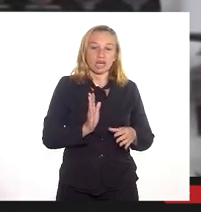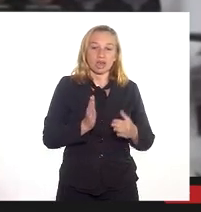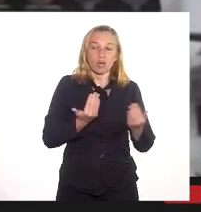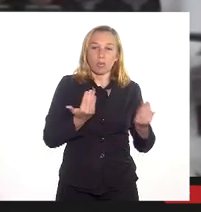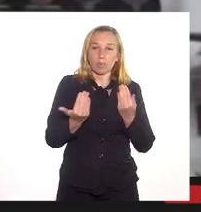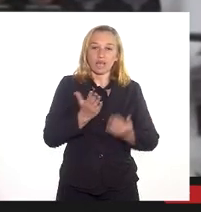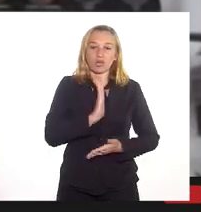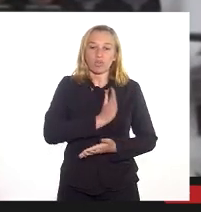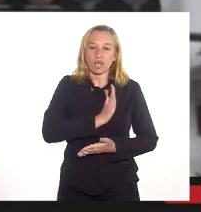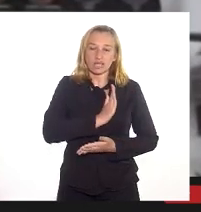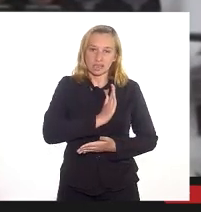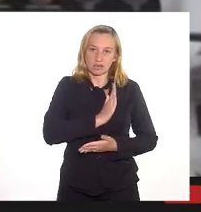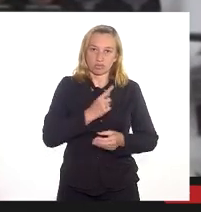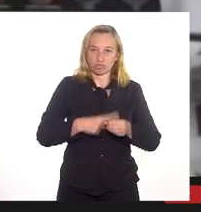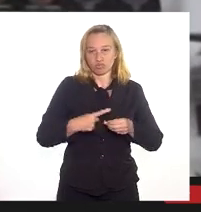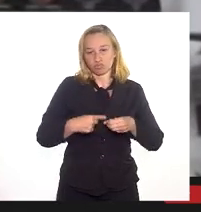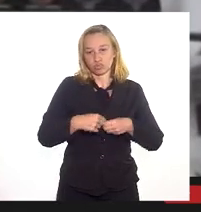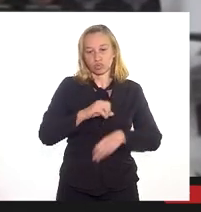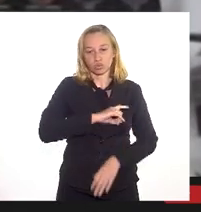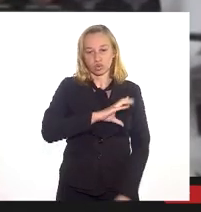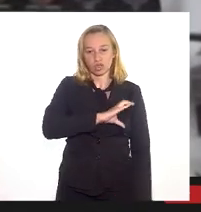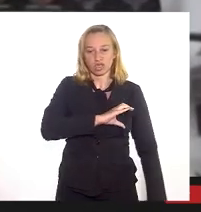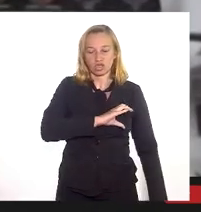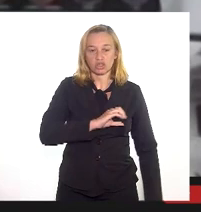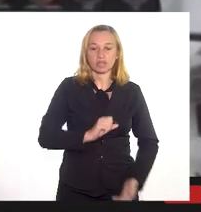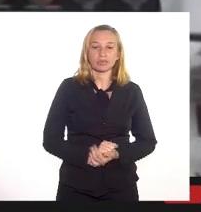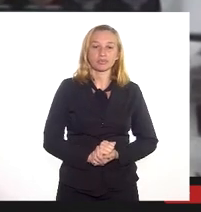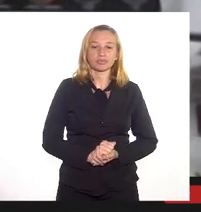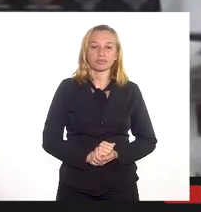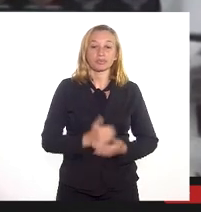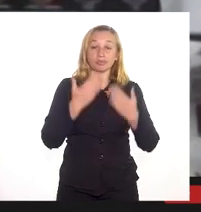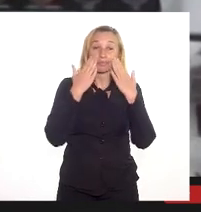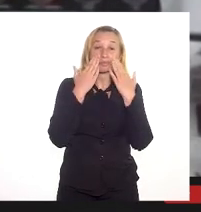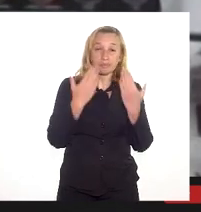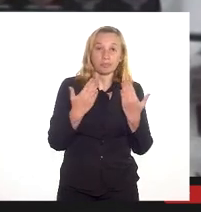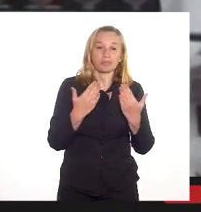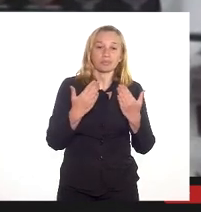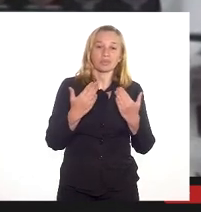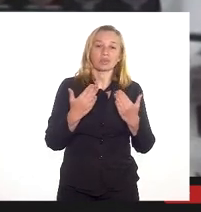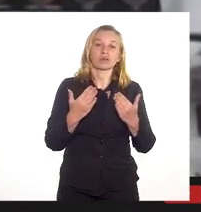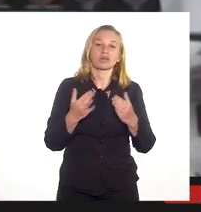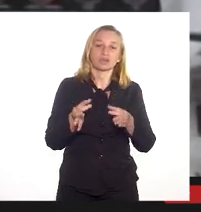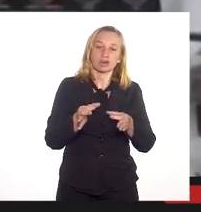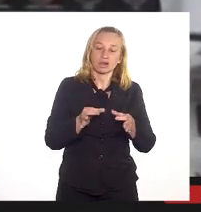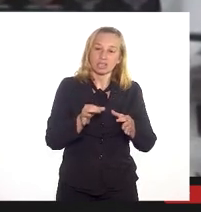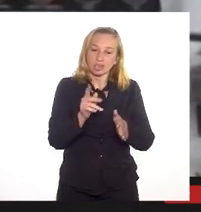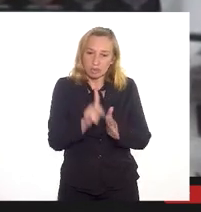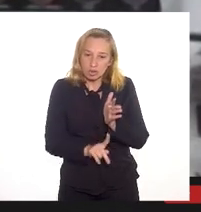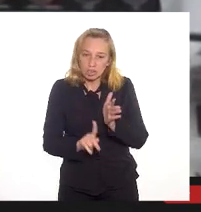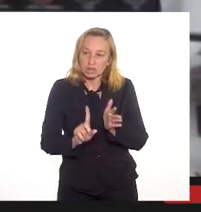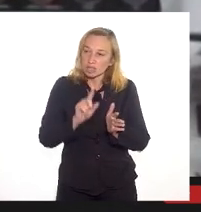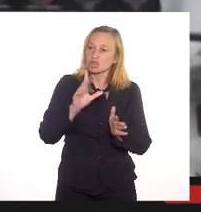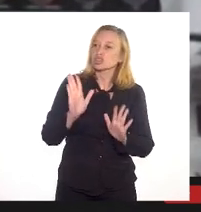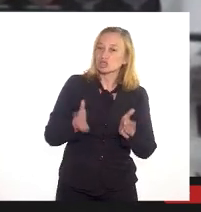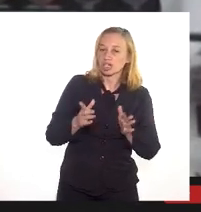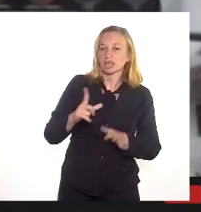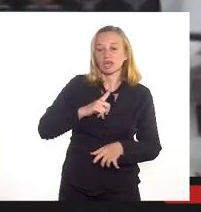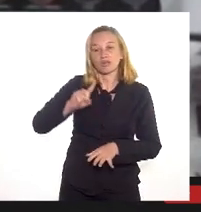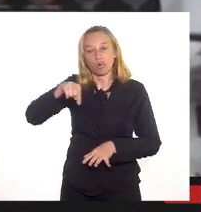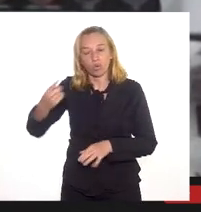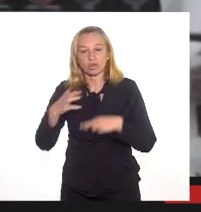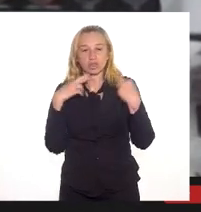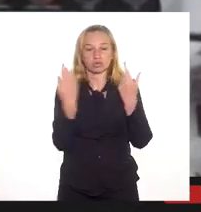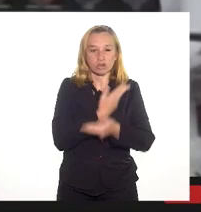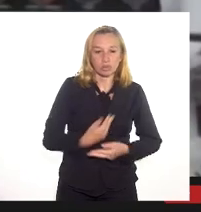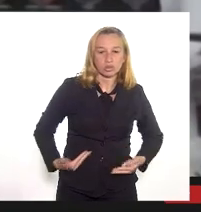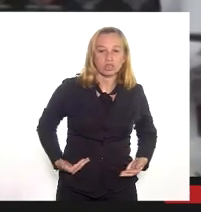a prefeitura, ela está empenhada em estar apresentando esse projeto, a gente já participou de outras audiências, a gente está